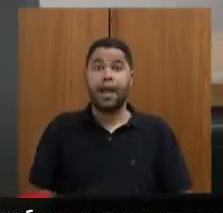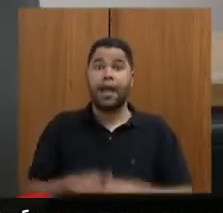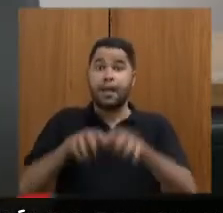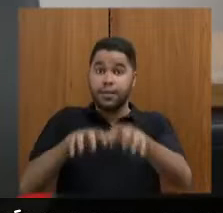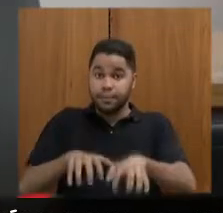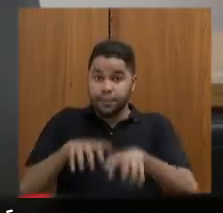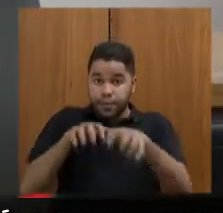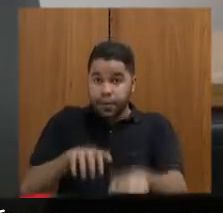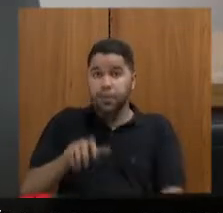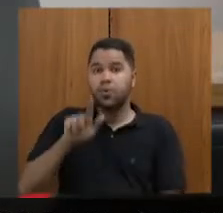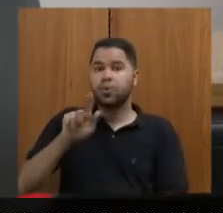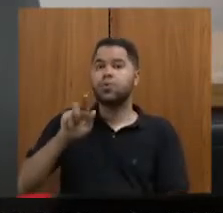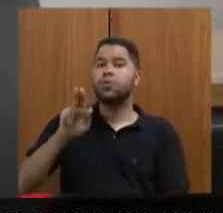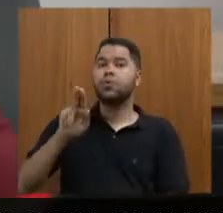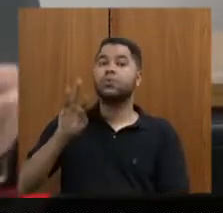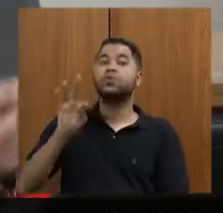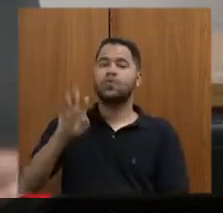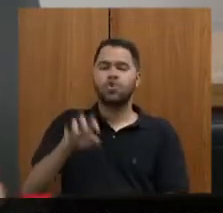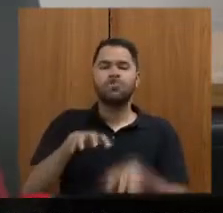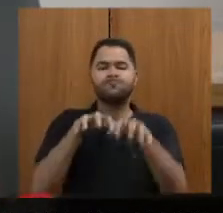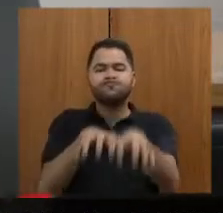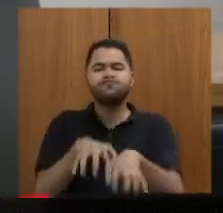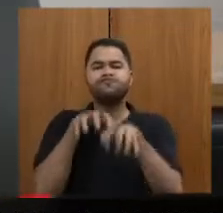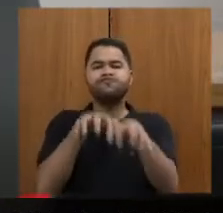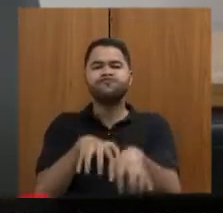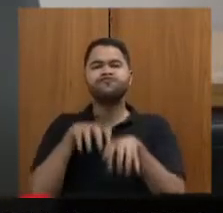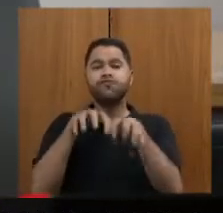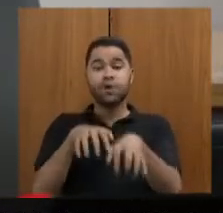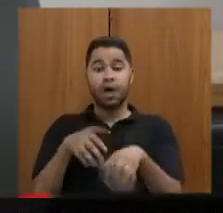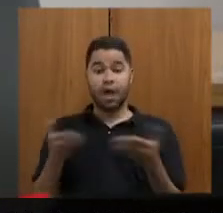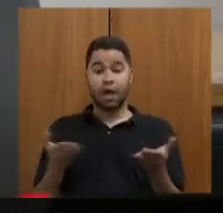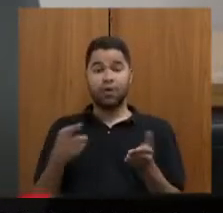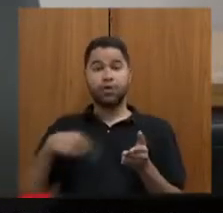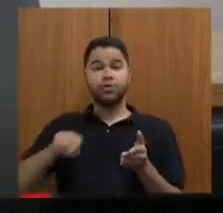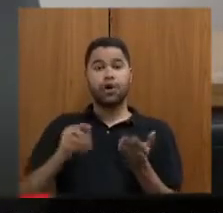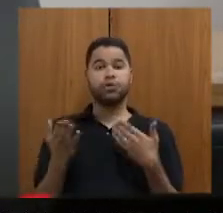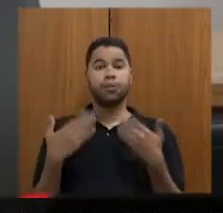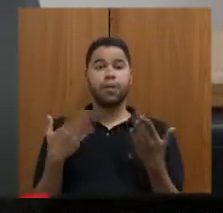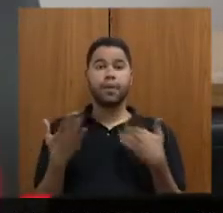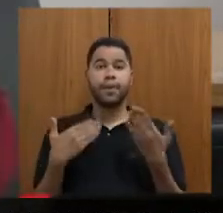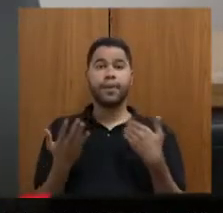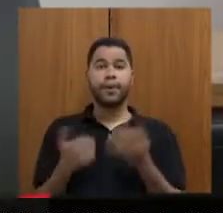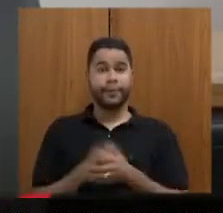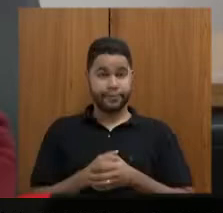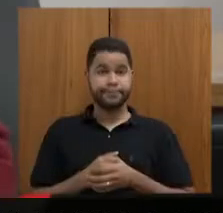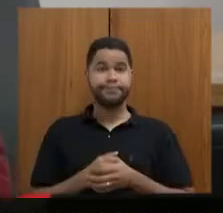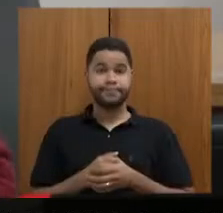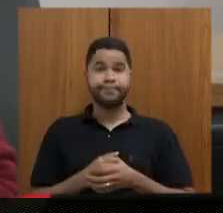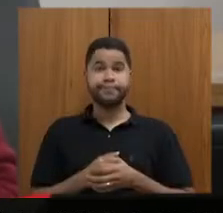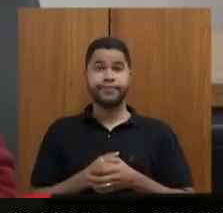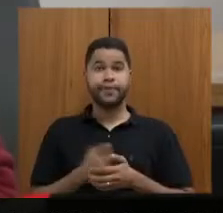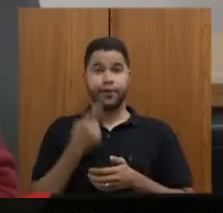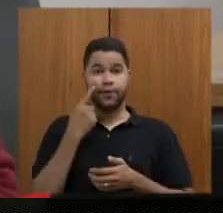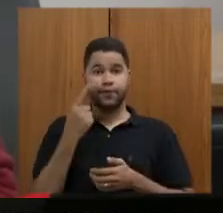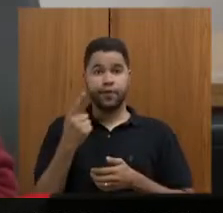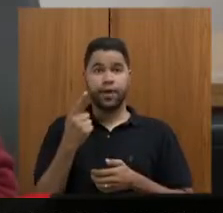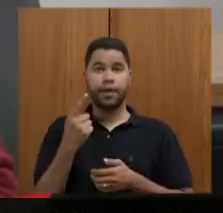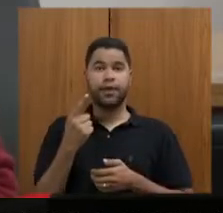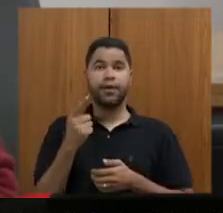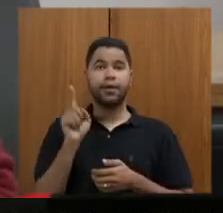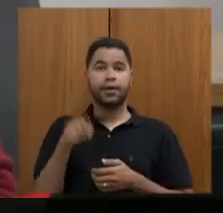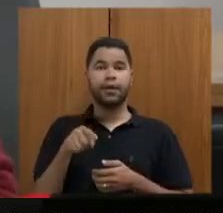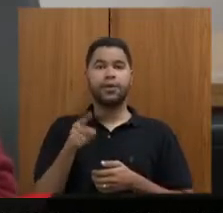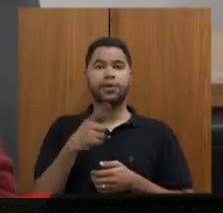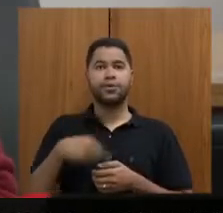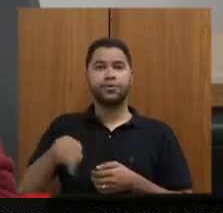lá minerando a Serra do Curral enquanto nós estamos conversando aqui, enquanto as pessoas vão ver a reprise desse